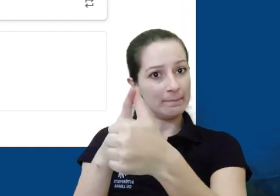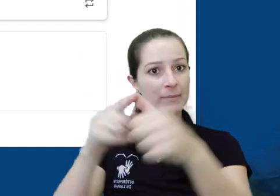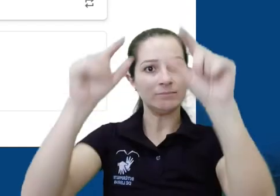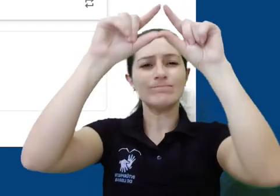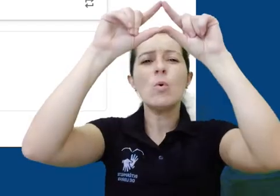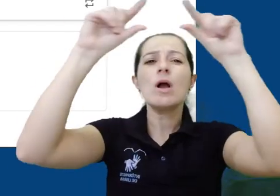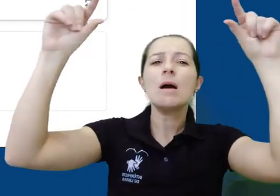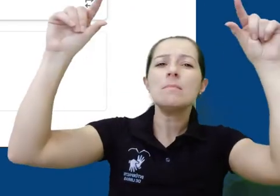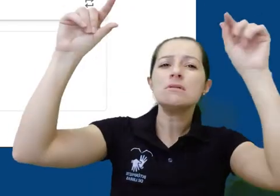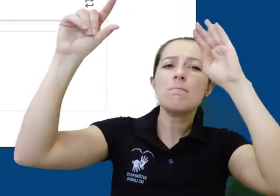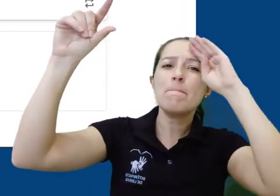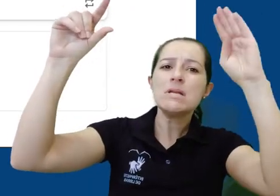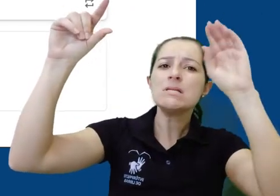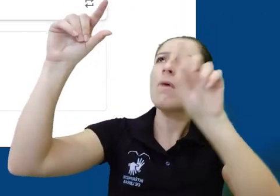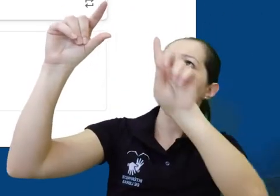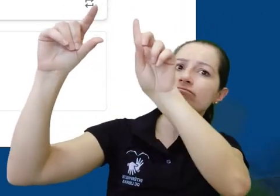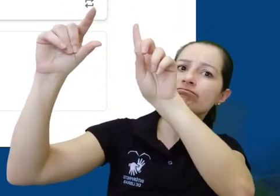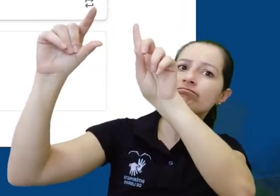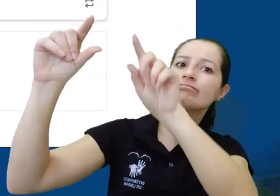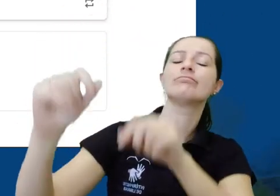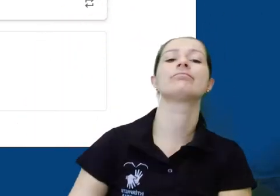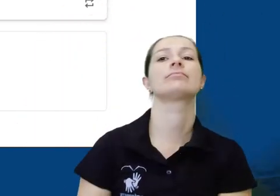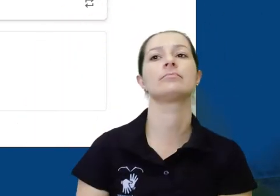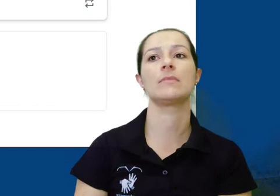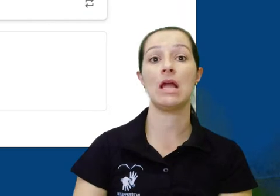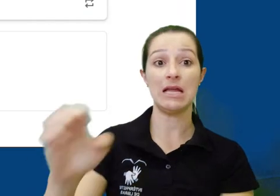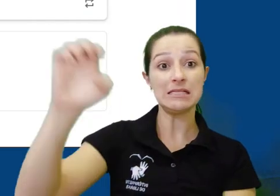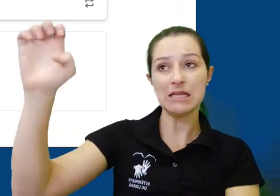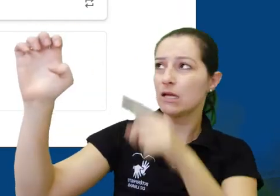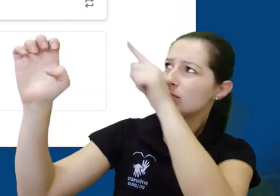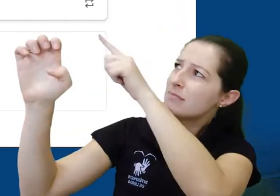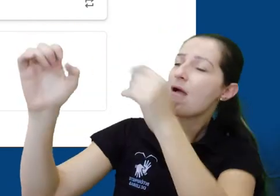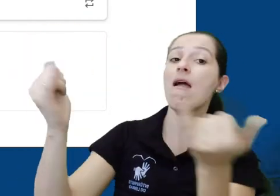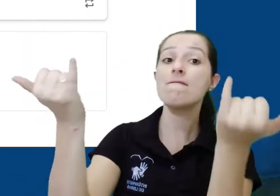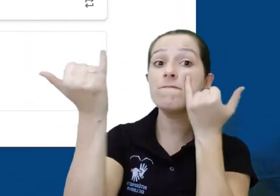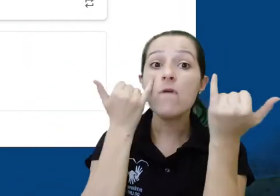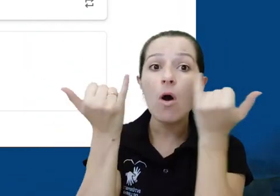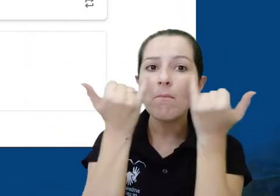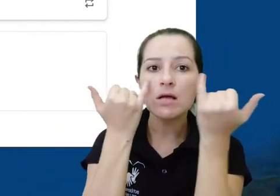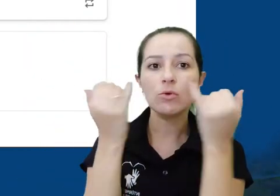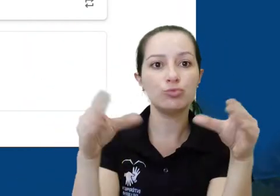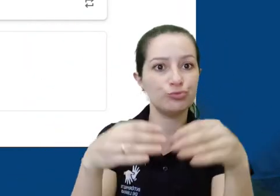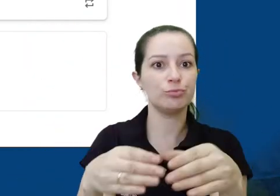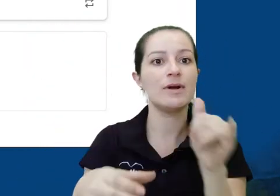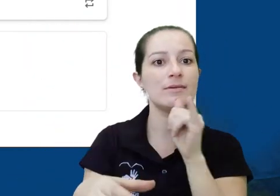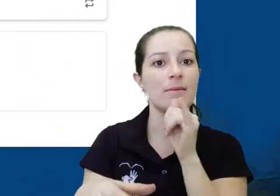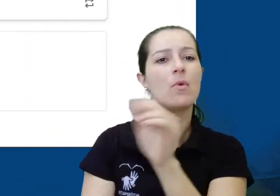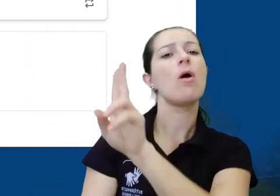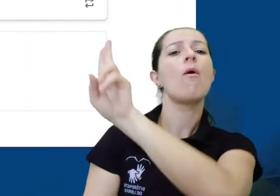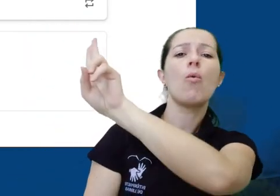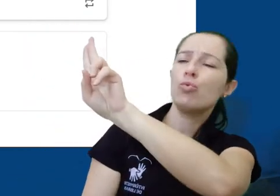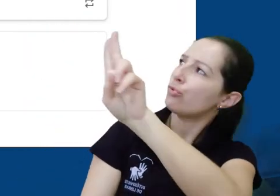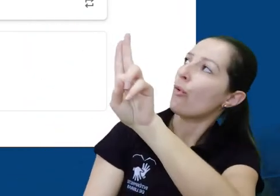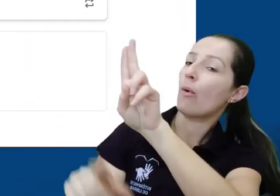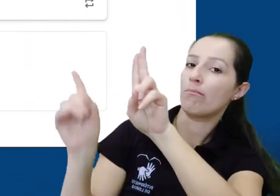é o cabeçalho principal, no topo central da nossa página. No canto esquerdo do cabeçalho temos algumas informações como o nome da turma,